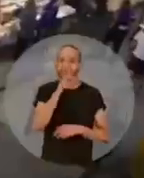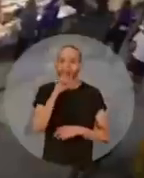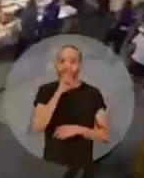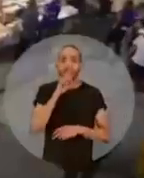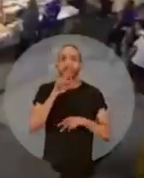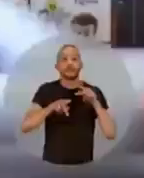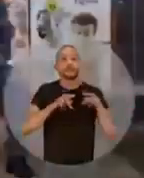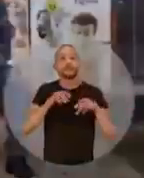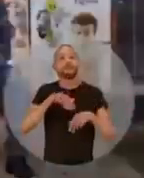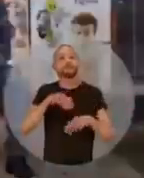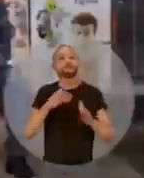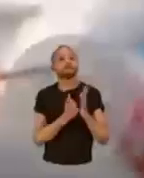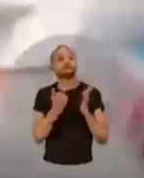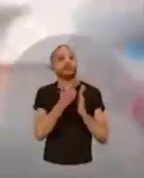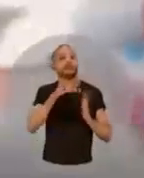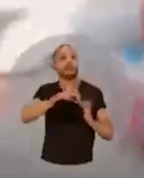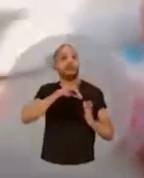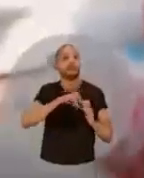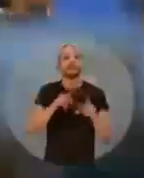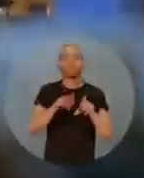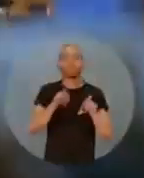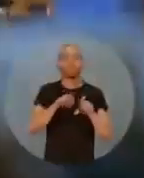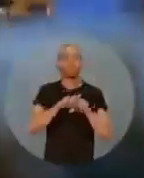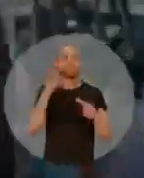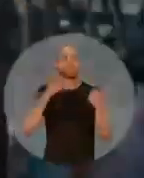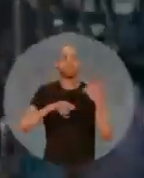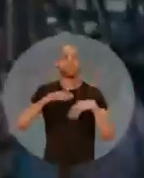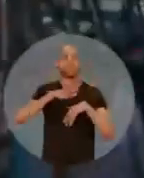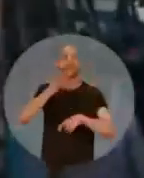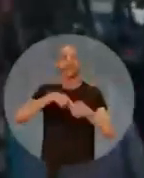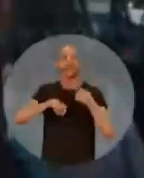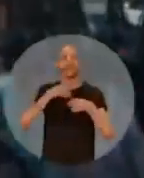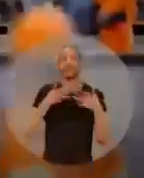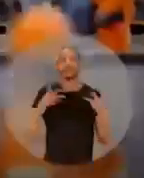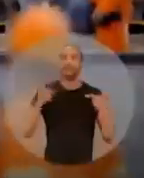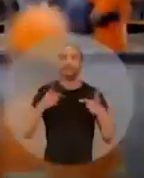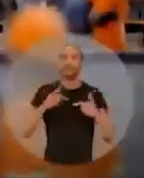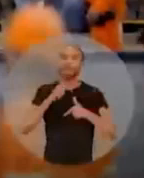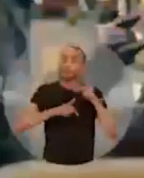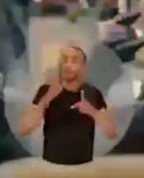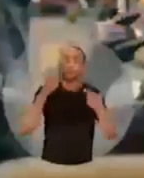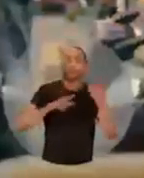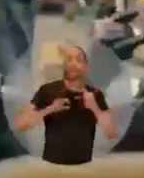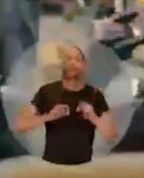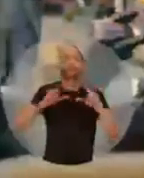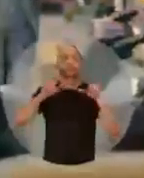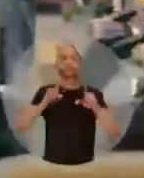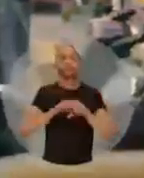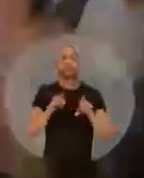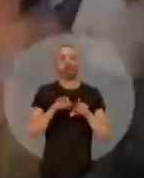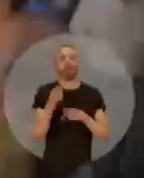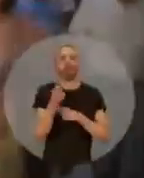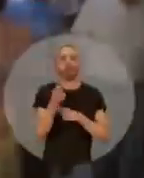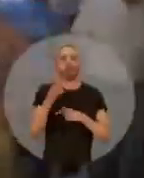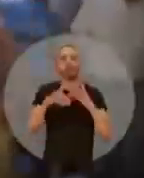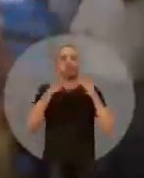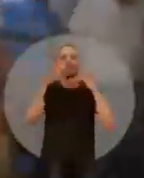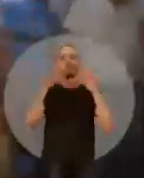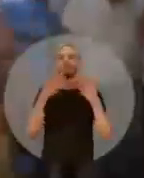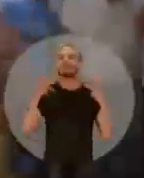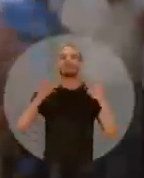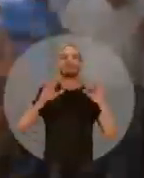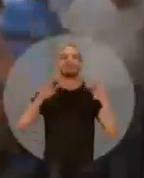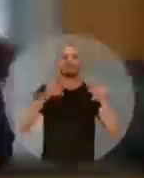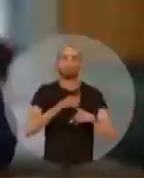O povo ganhava mais, comprava mais e a economia girava. Cresceu o emprego, cresceu a renda, a vida melhorou